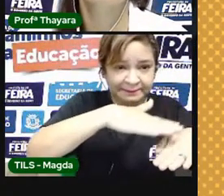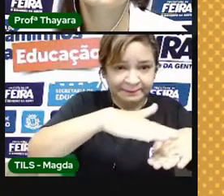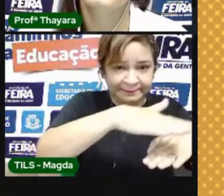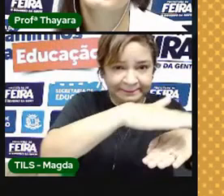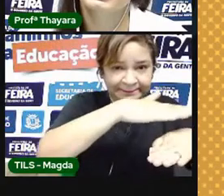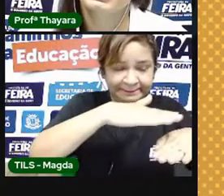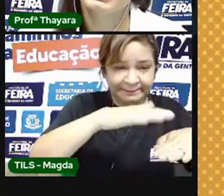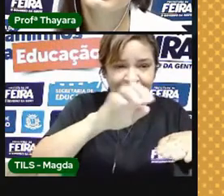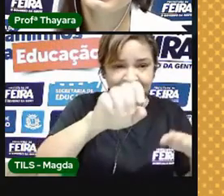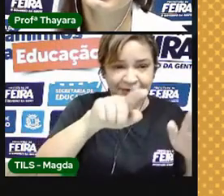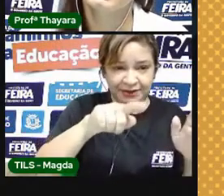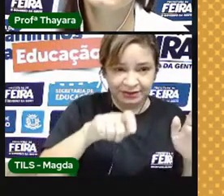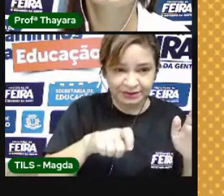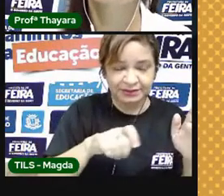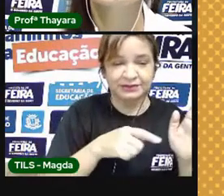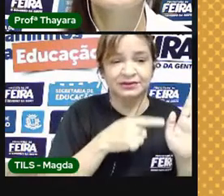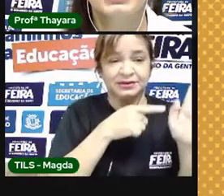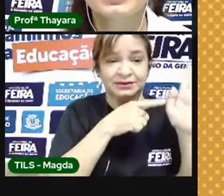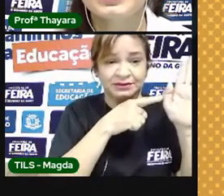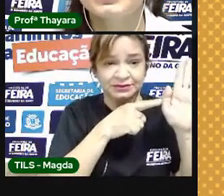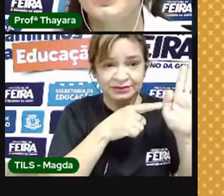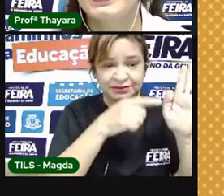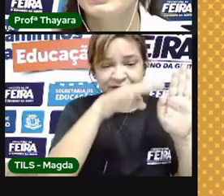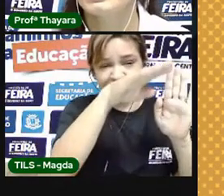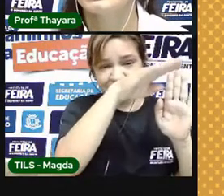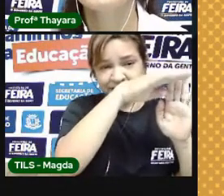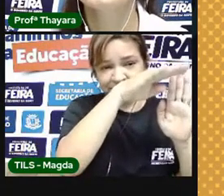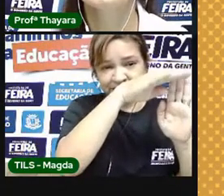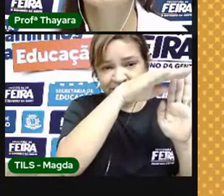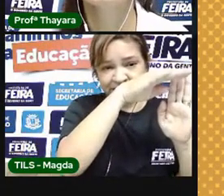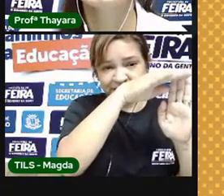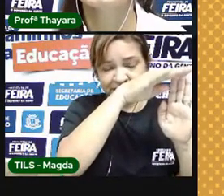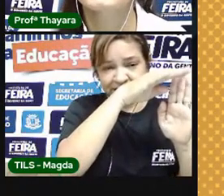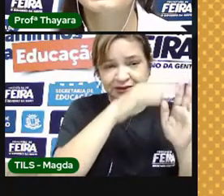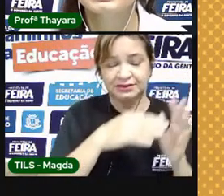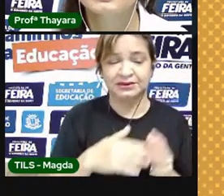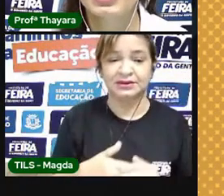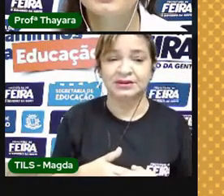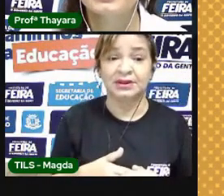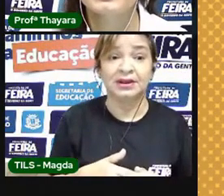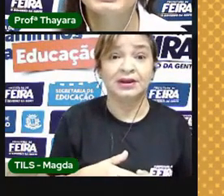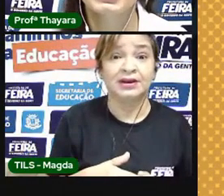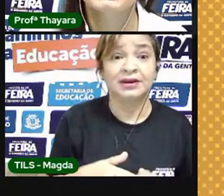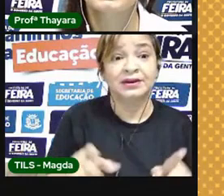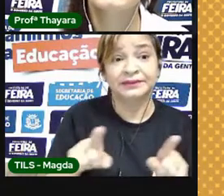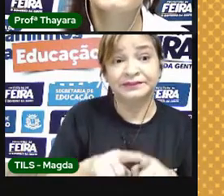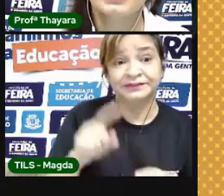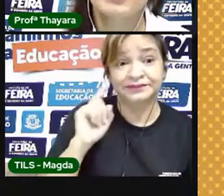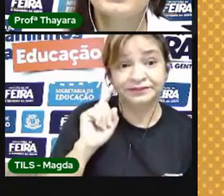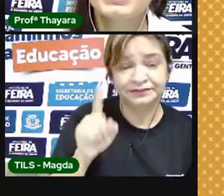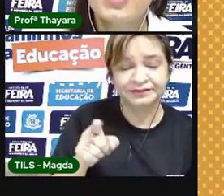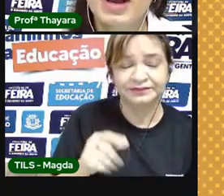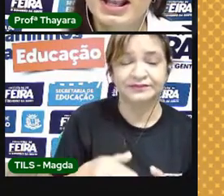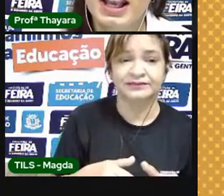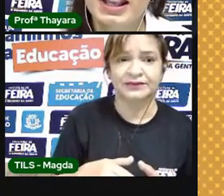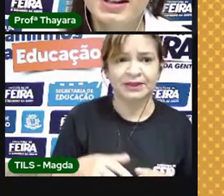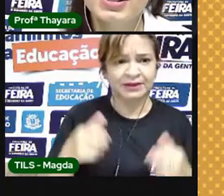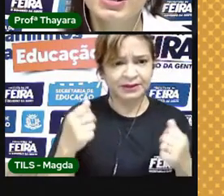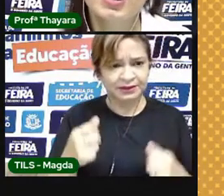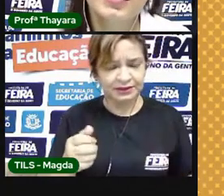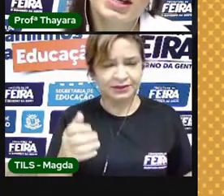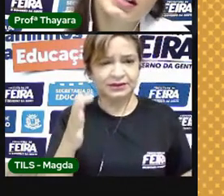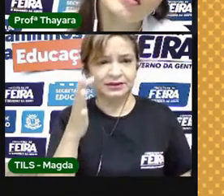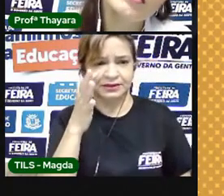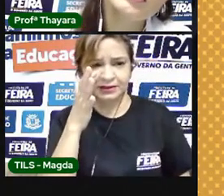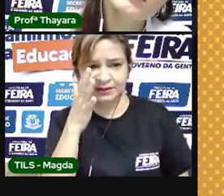exosfera. Está aqui em cima. Há uma coisa que eu esqueci de falar para vocês. Vocês devem observar que aqui